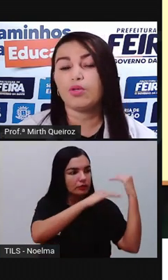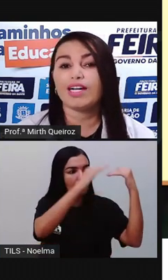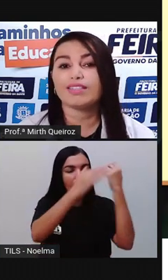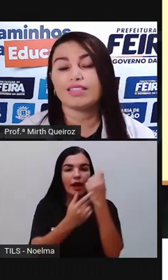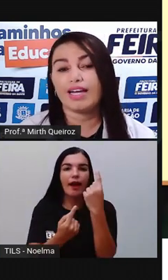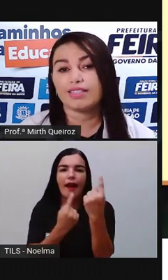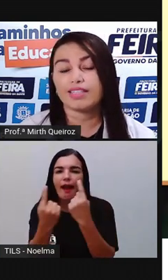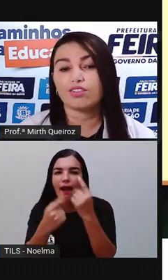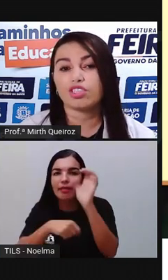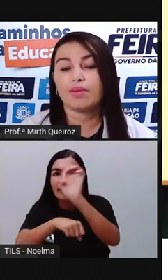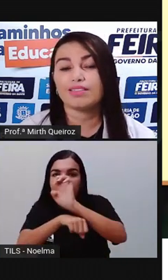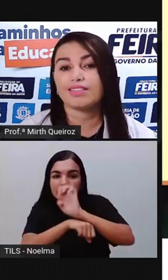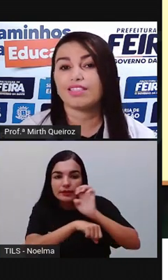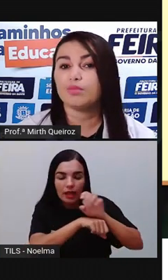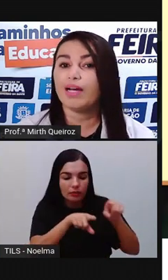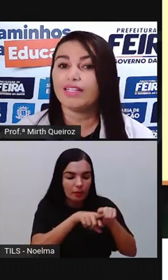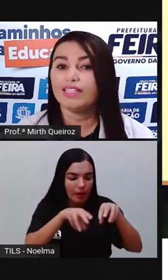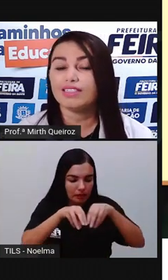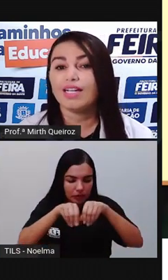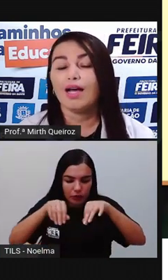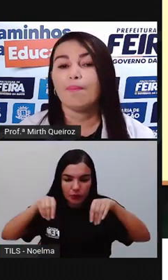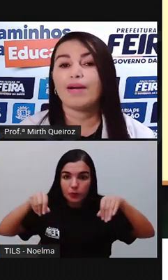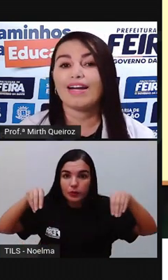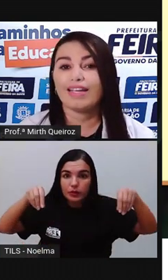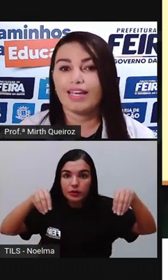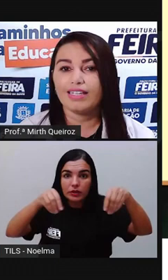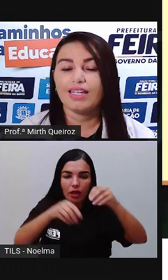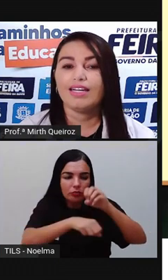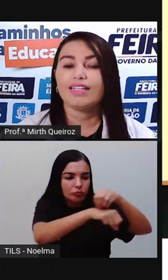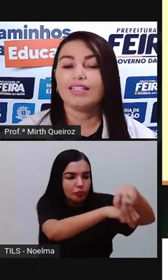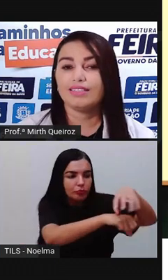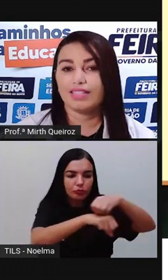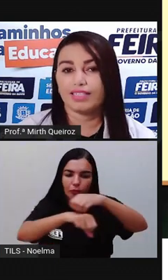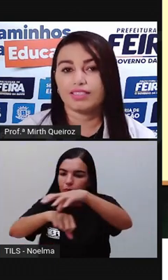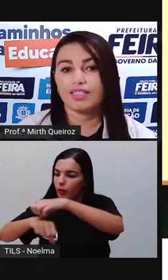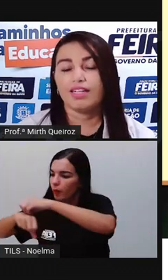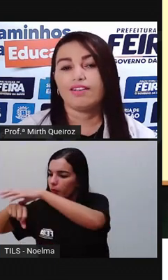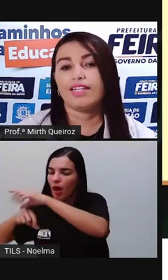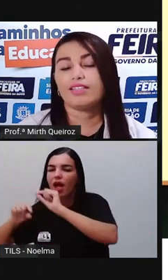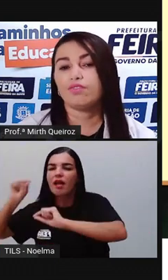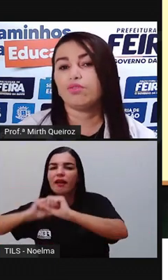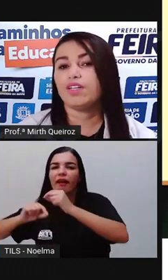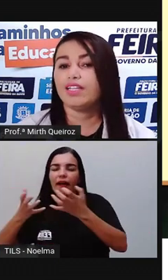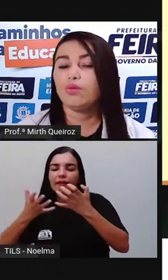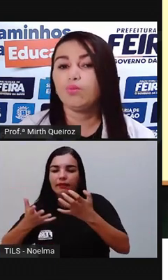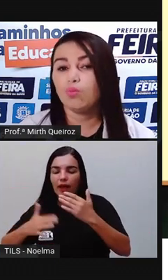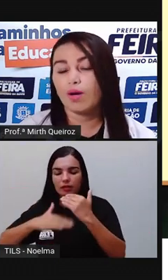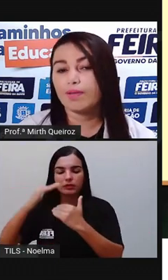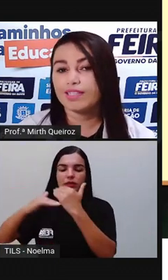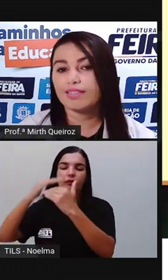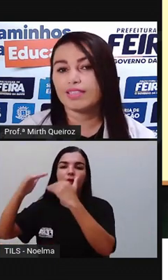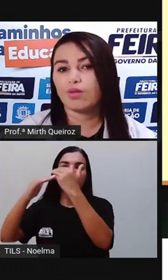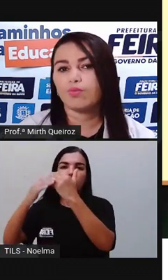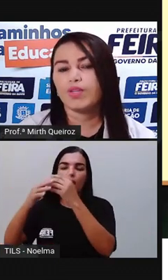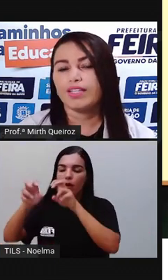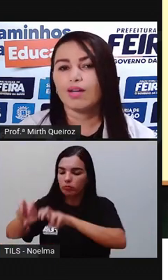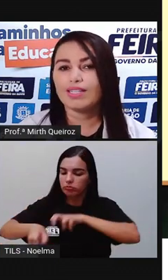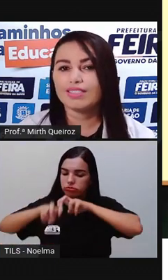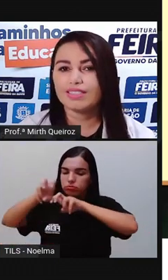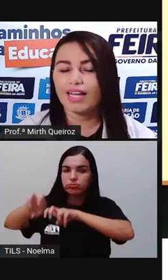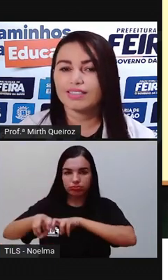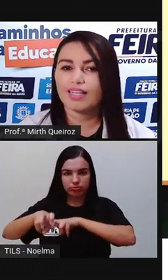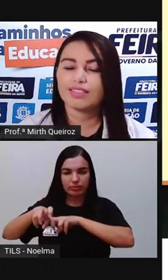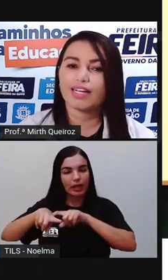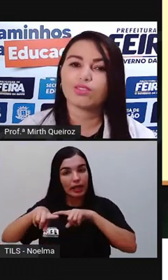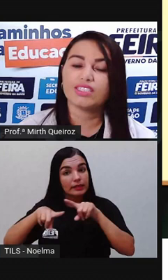distribuir as terras, que eram chamadas as sesmarias, para quem quisesse desenvolver ali uma plantação. Então,